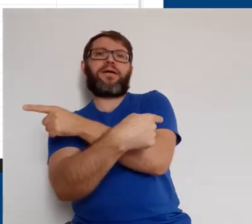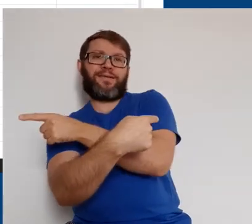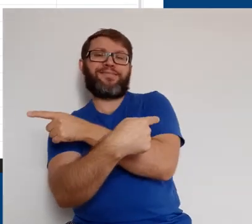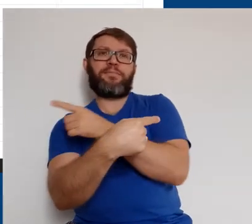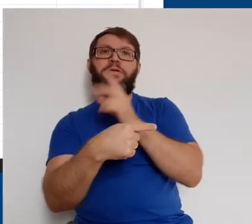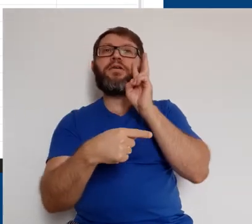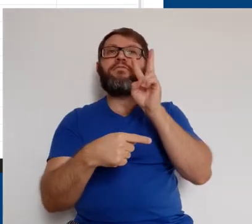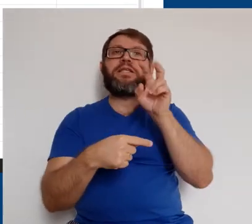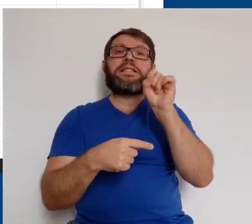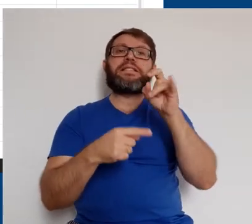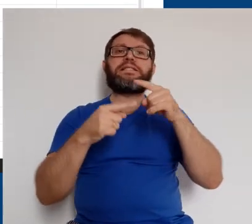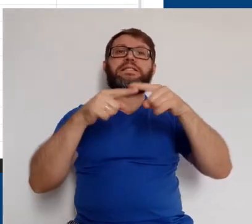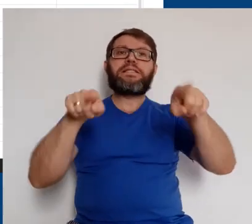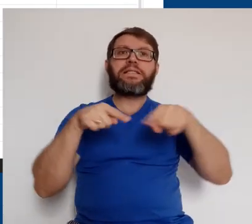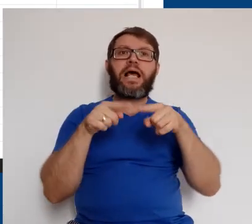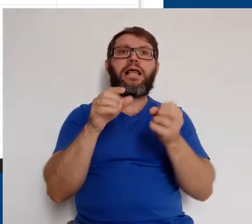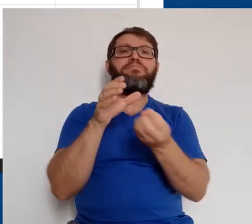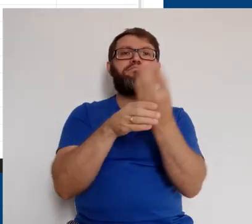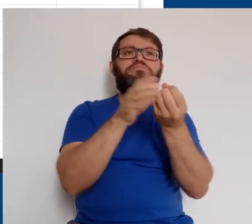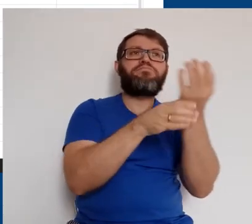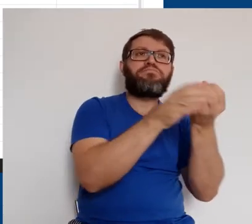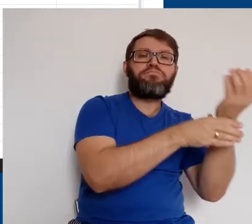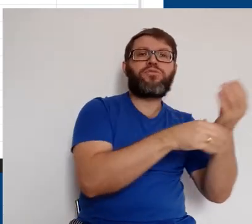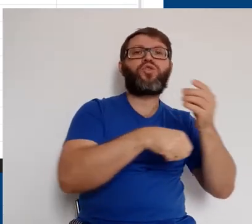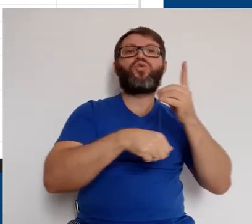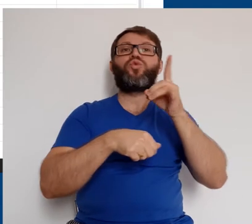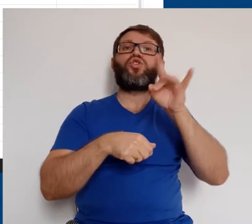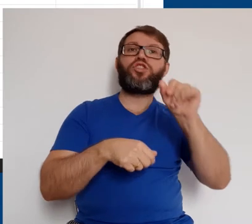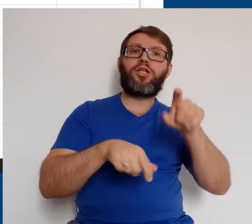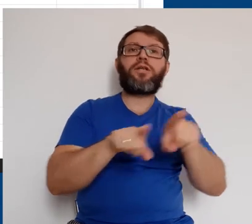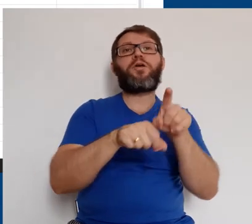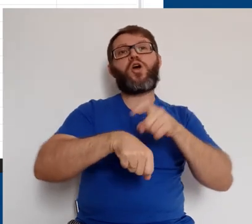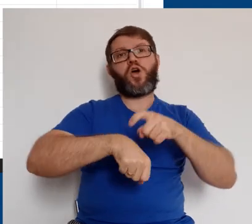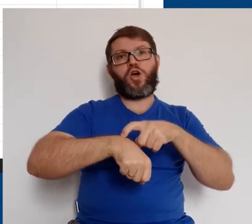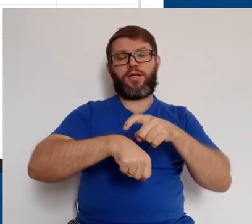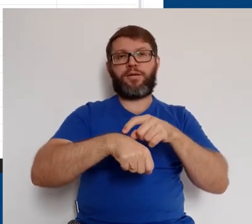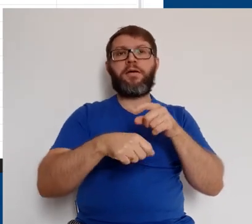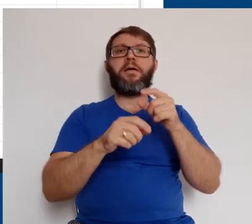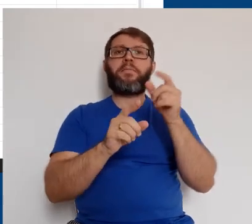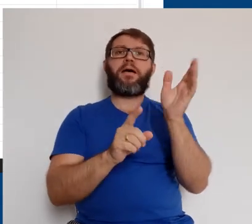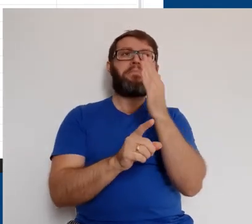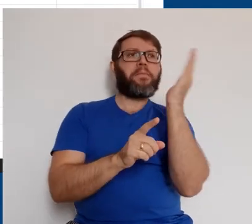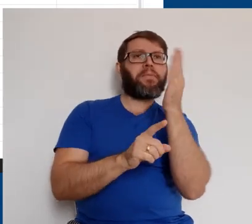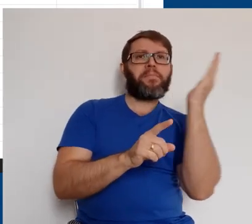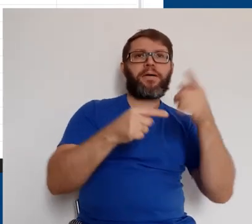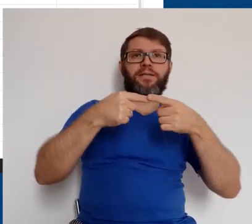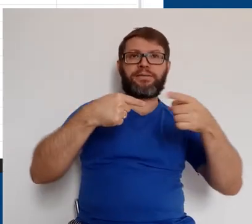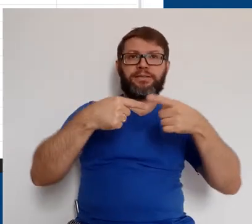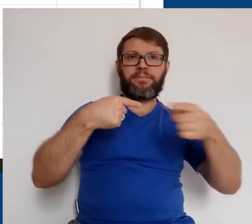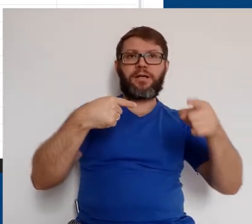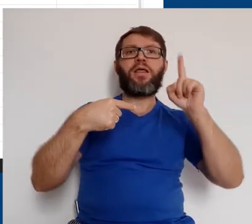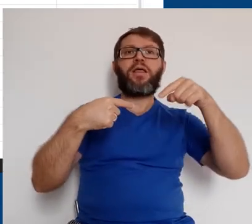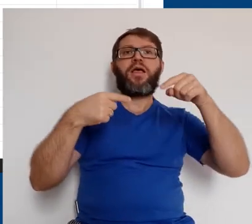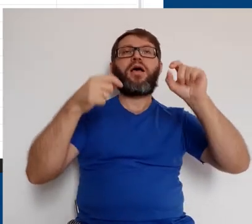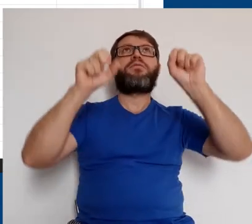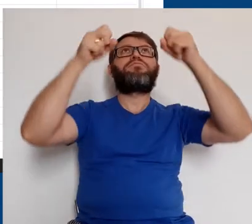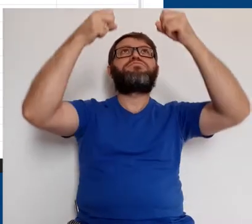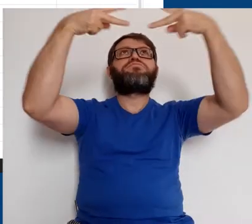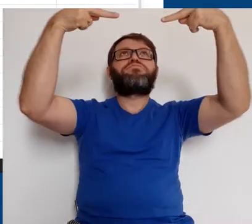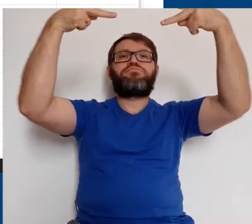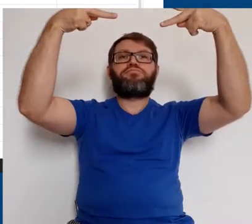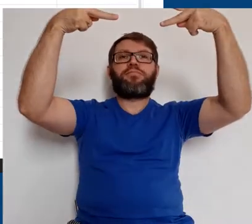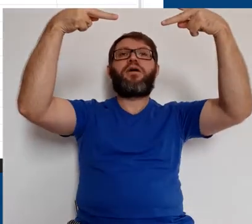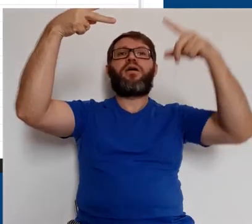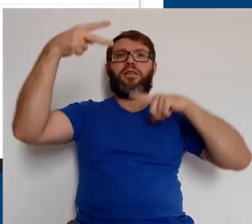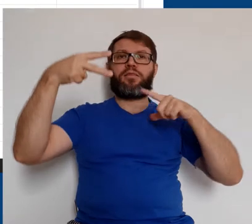conferir que a nossa sala está reproduzida em todas elas no dia e horário que foi selecionado. Para navegar entre as semanas, usamos a